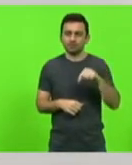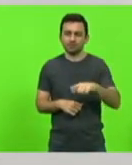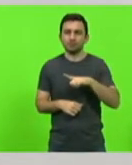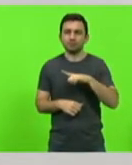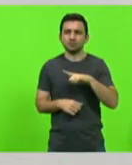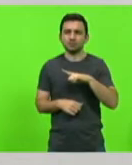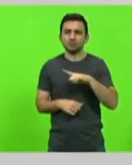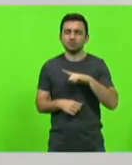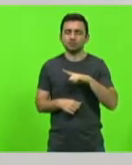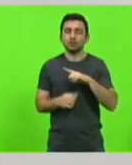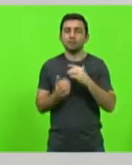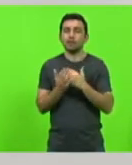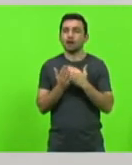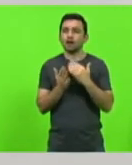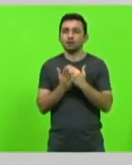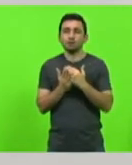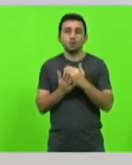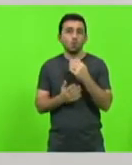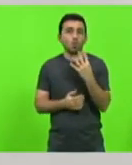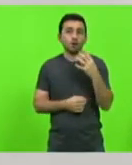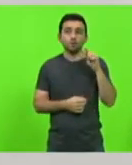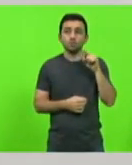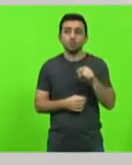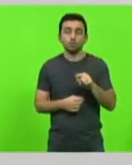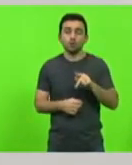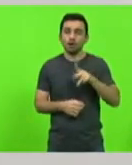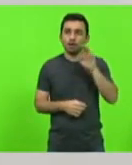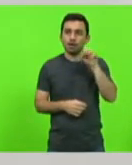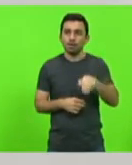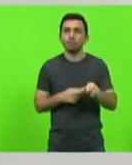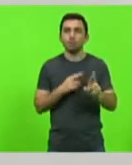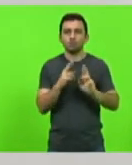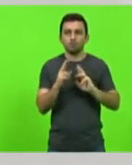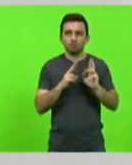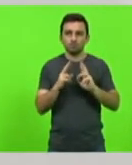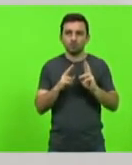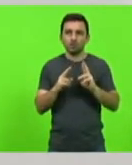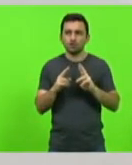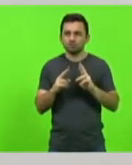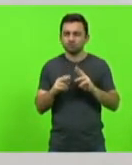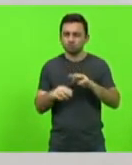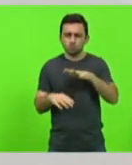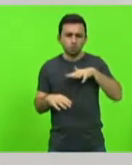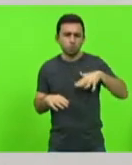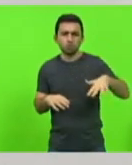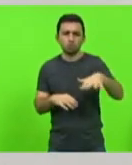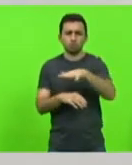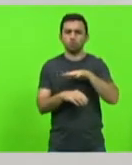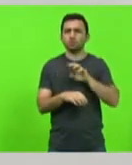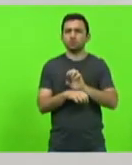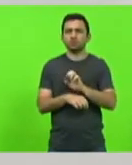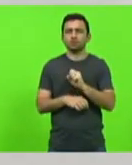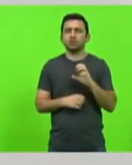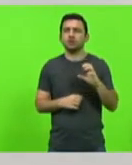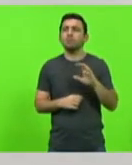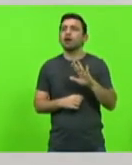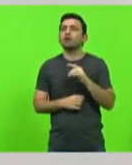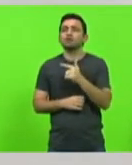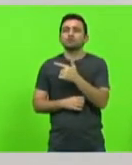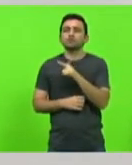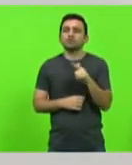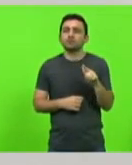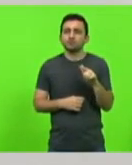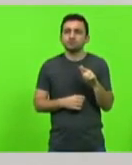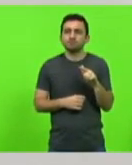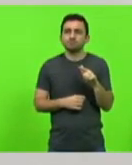mais de 4 mil quilômetros de rodovias que cruzam o nosso Estado, só que nós não temos condições de